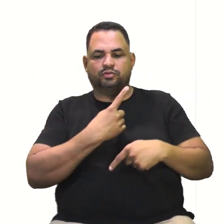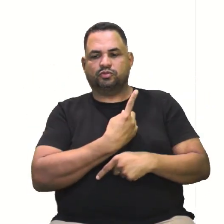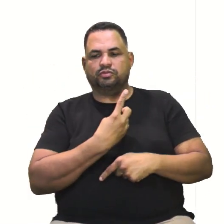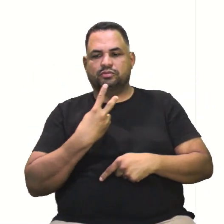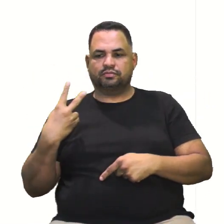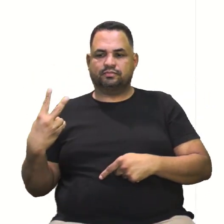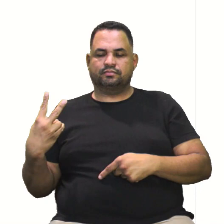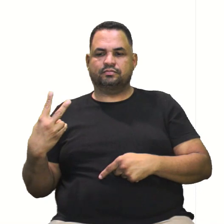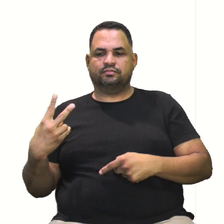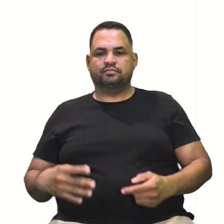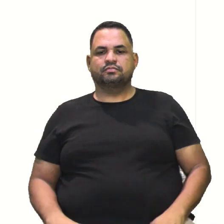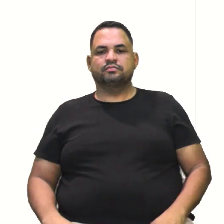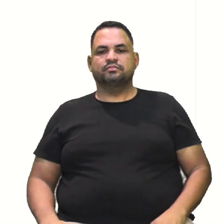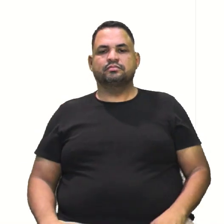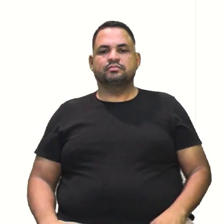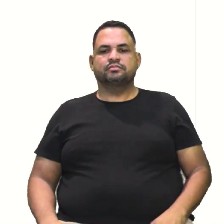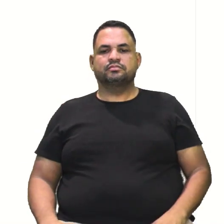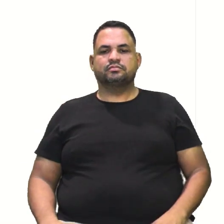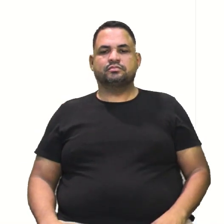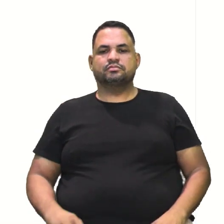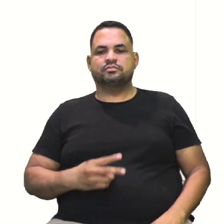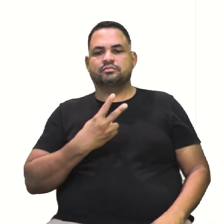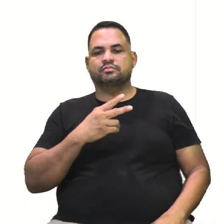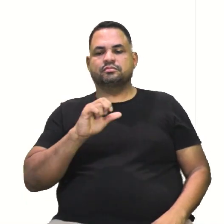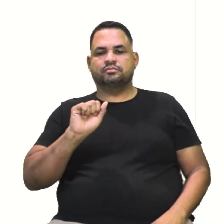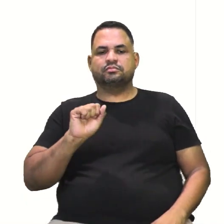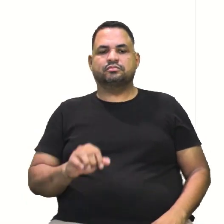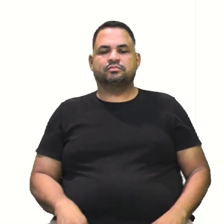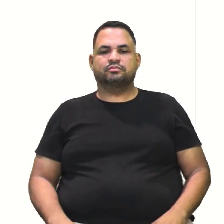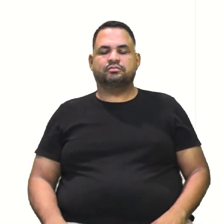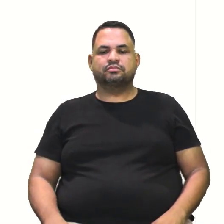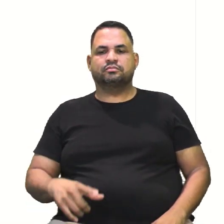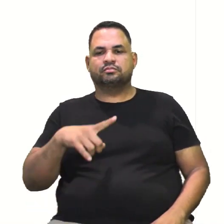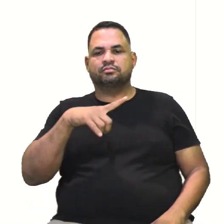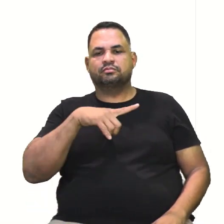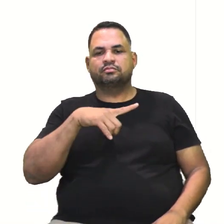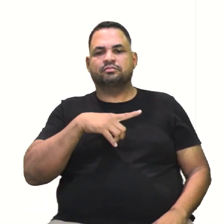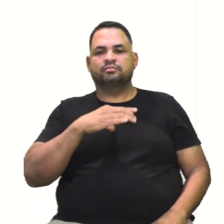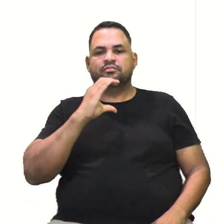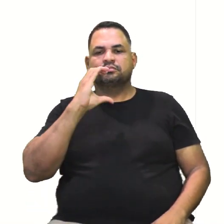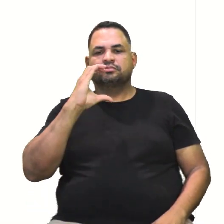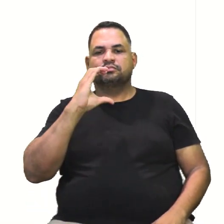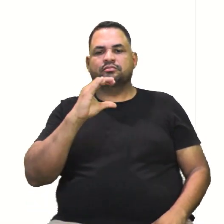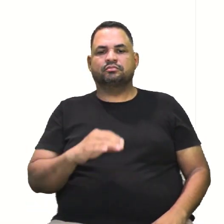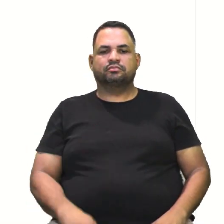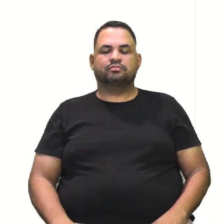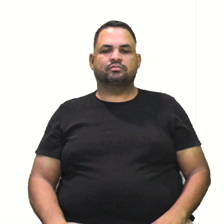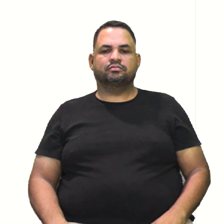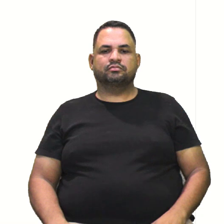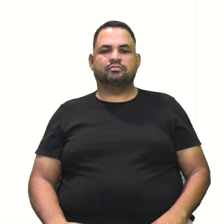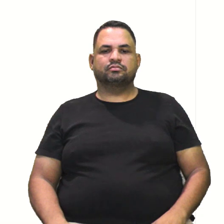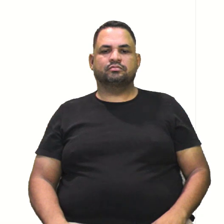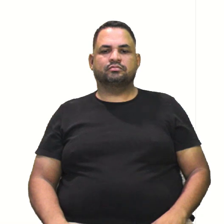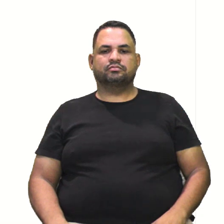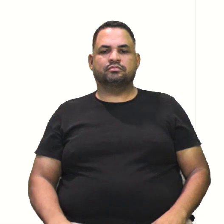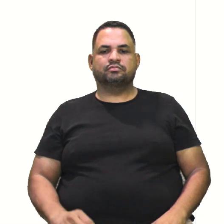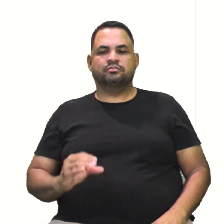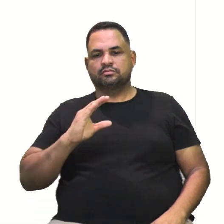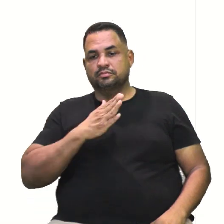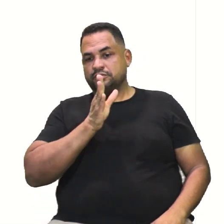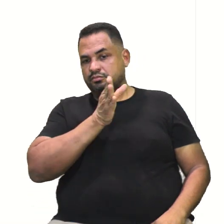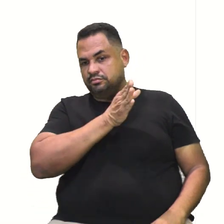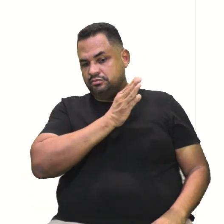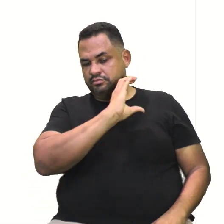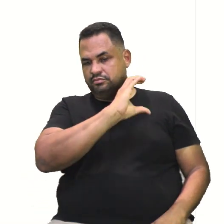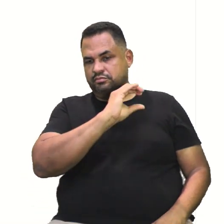Isso, A aqui, A ali, juntando tudo, 2A, né? Aqui a gente tem C, né? Olha lá. C aqui e